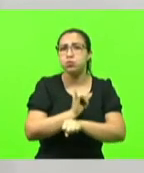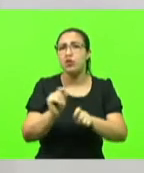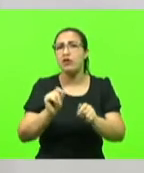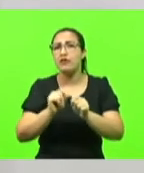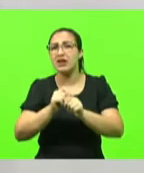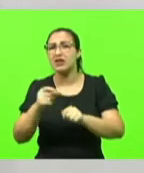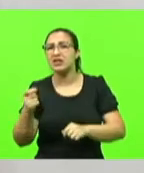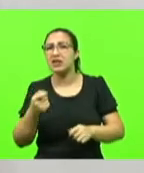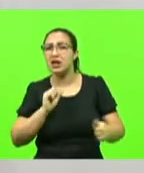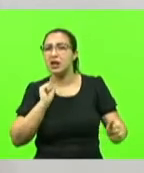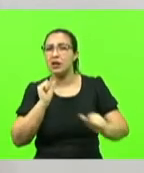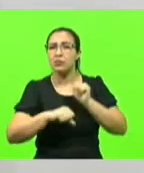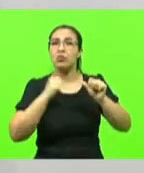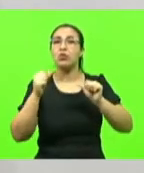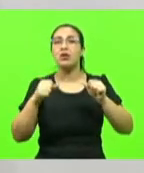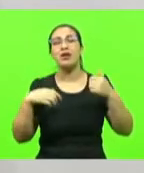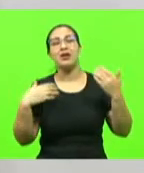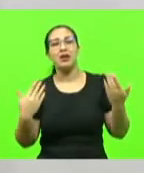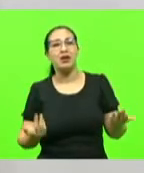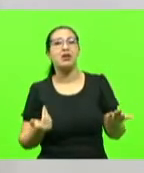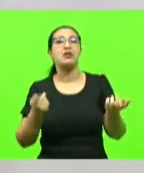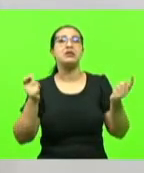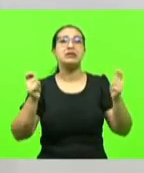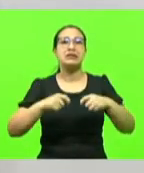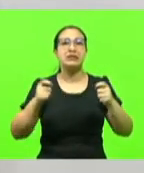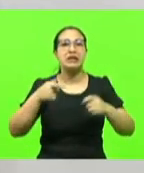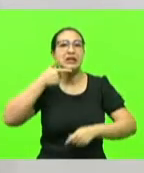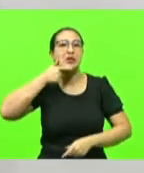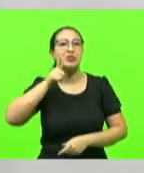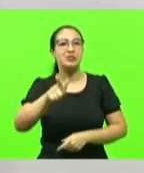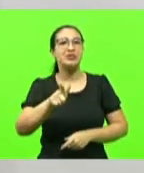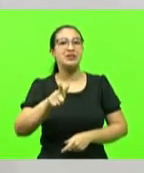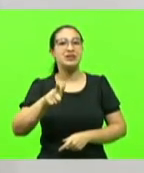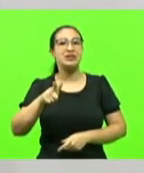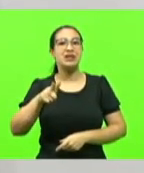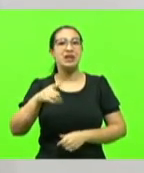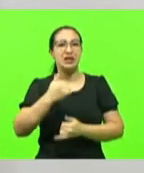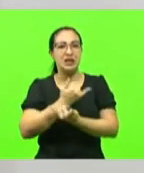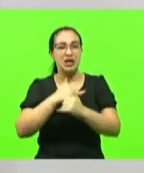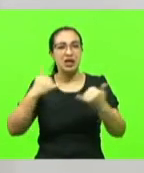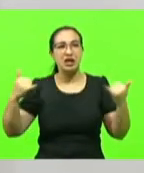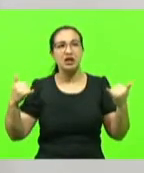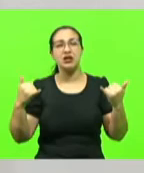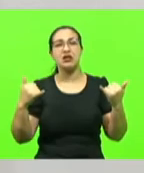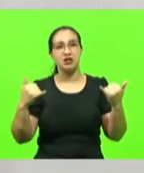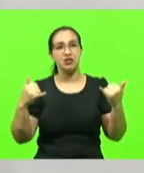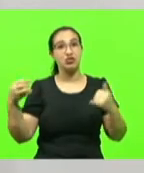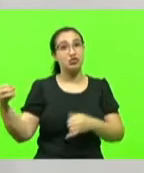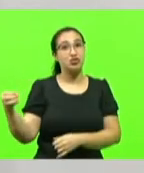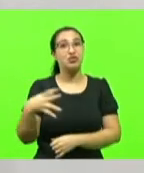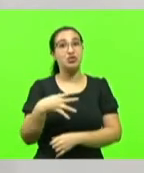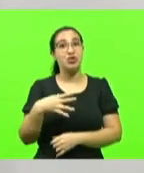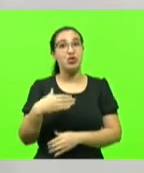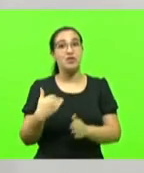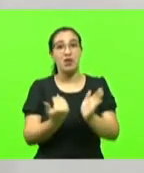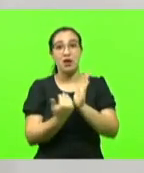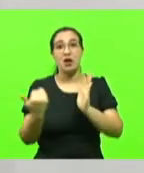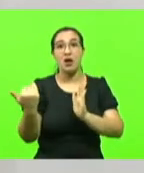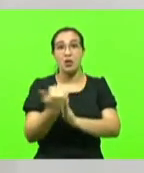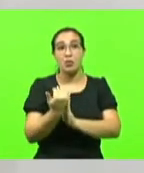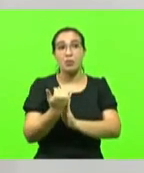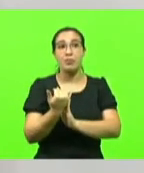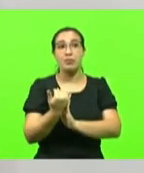portanto esta forma de obtenção de energia uma das mais promissoras atualmente vem crescendo cada vez mais em